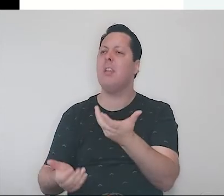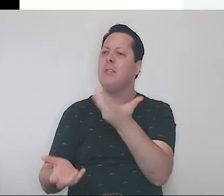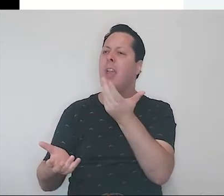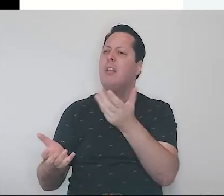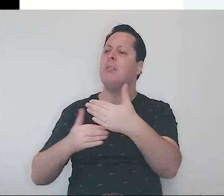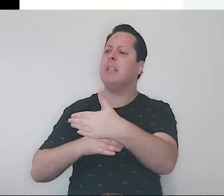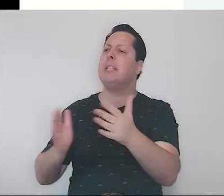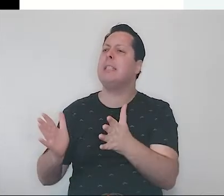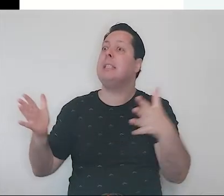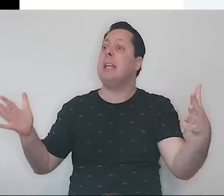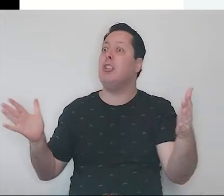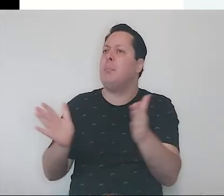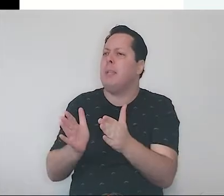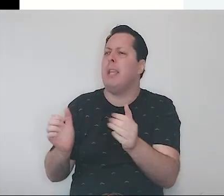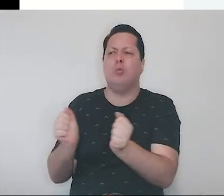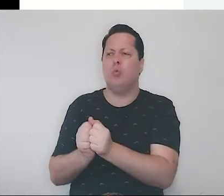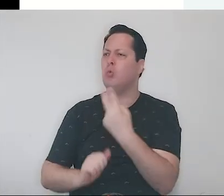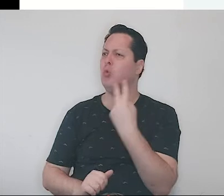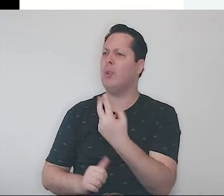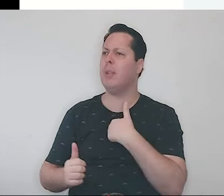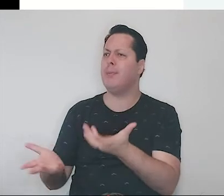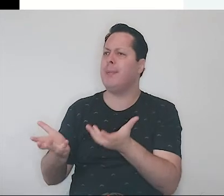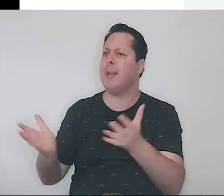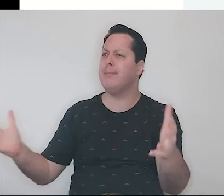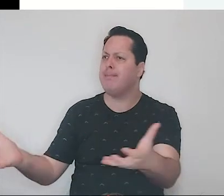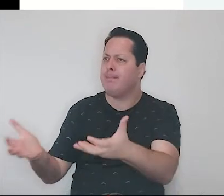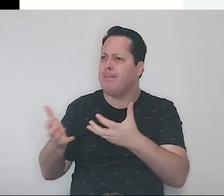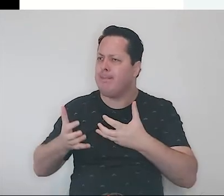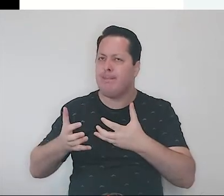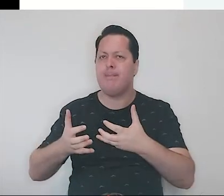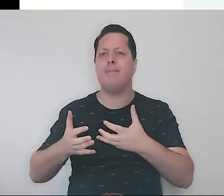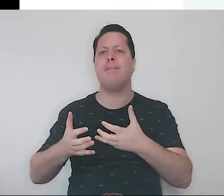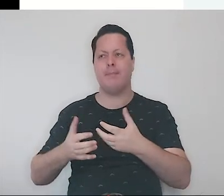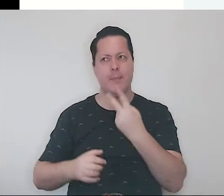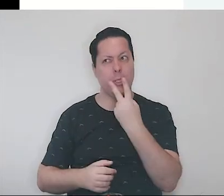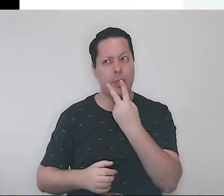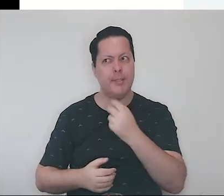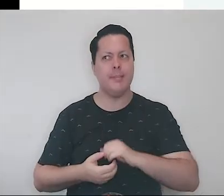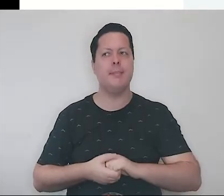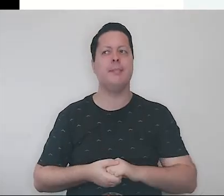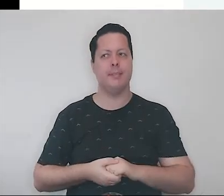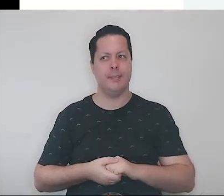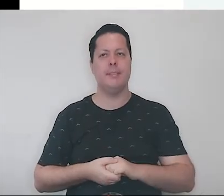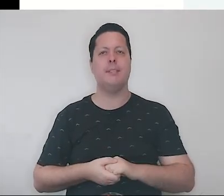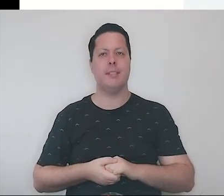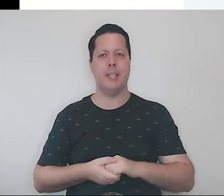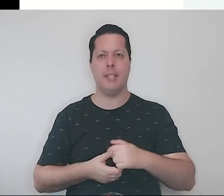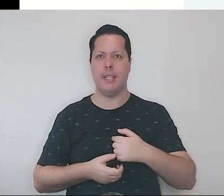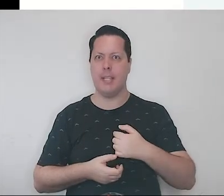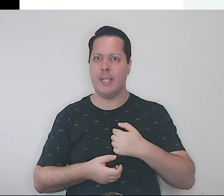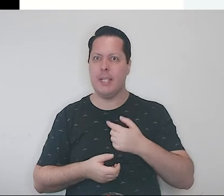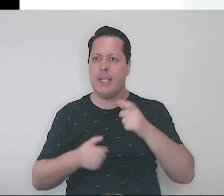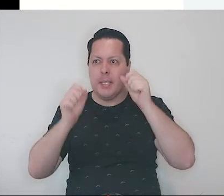lembrança, grandes e pequenos. E para ficar com dois pacotes, que ele era muito